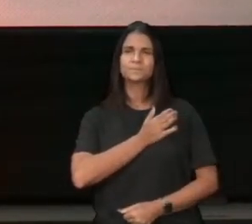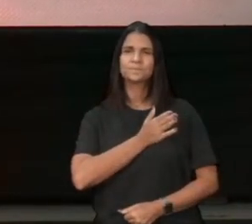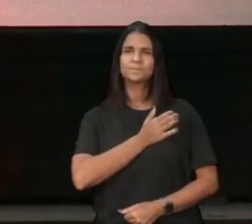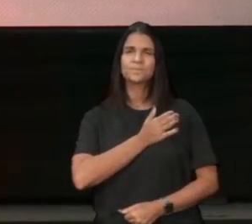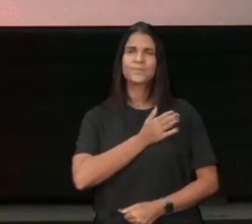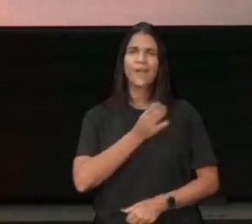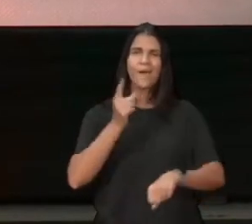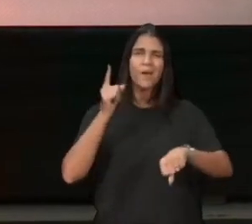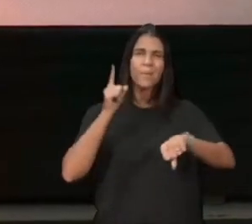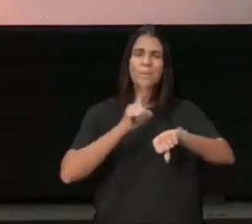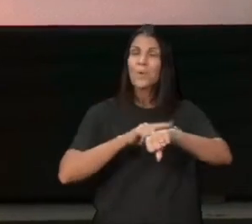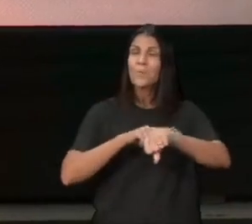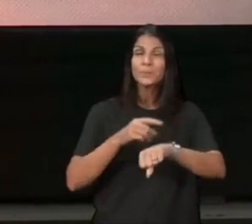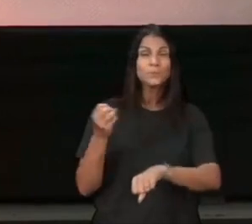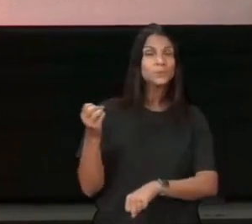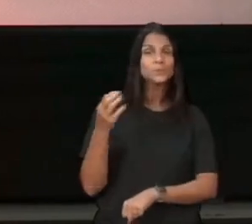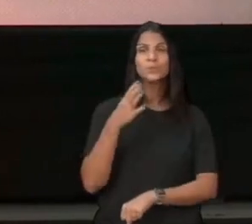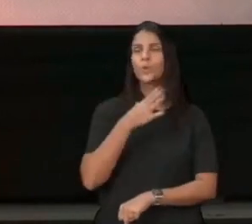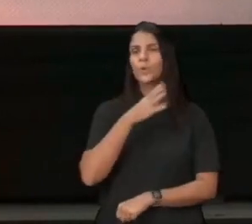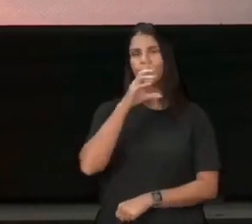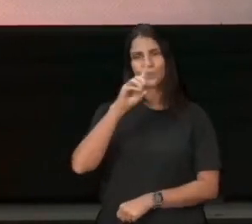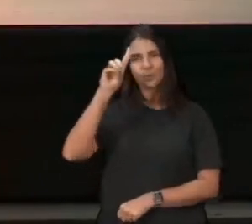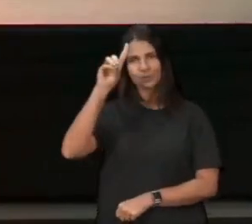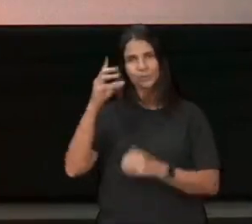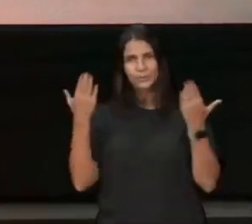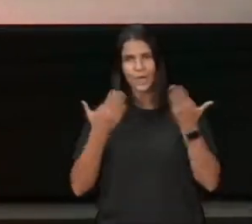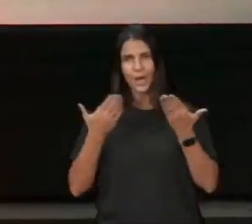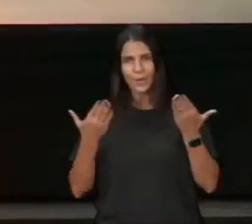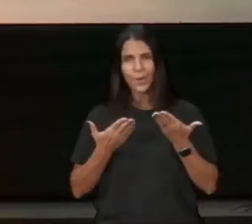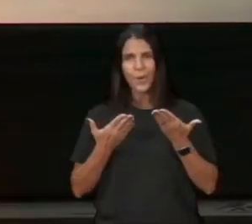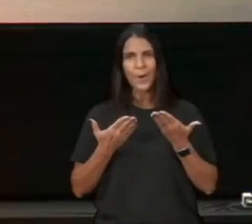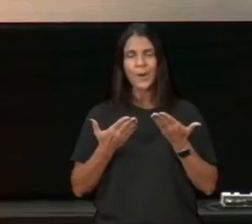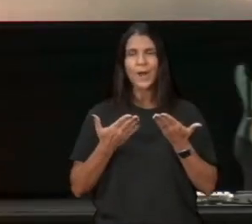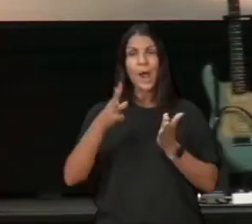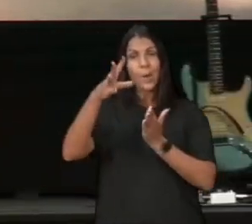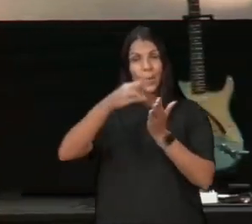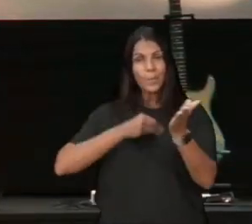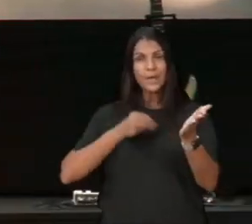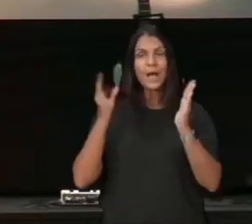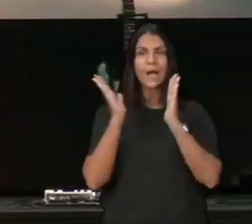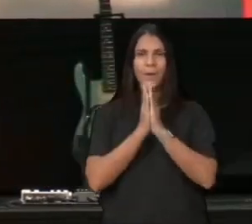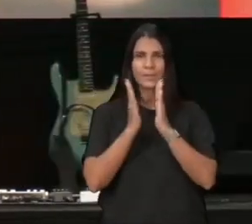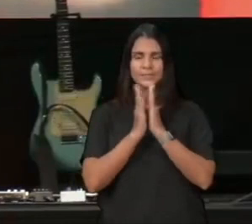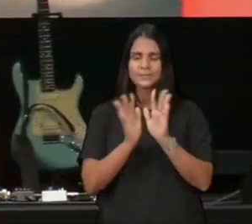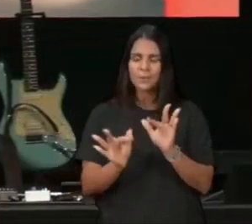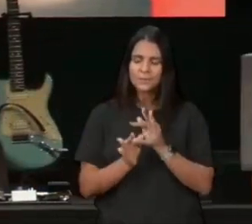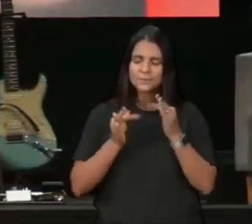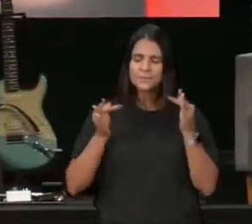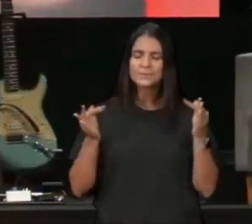novo tempo com Deus agora, eu queria que você curvasse a cabeça, e repetisse comigo uma simples oração,